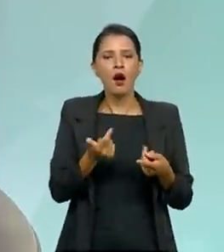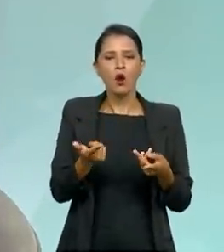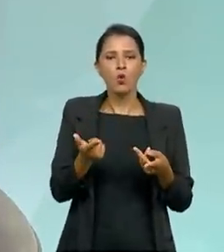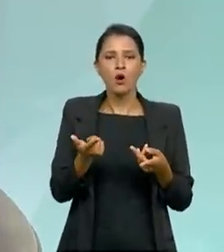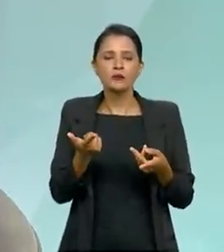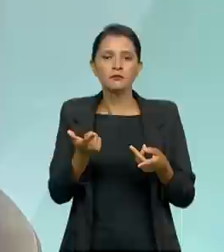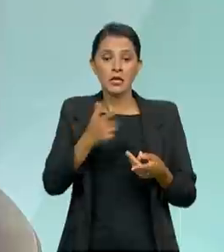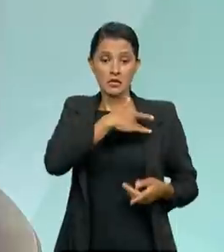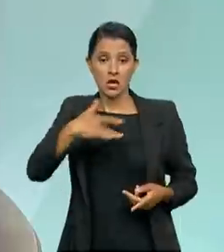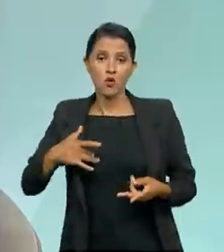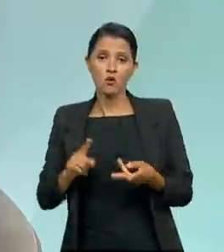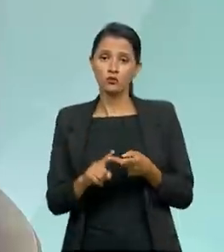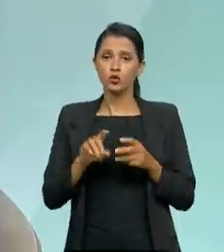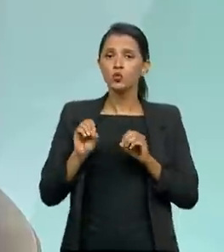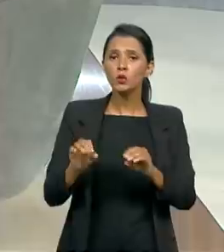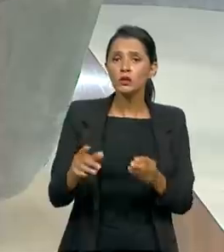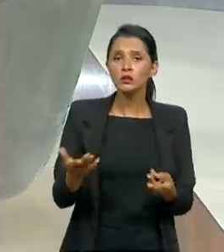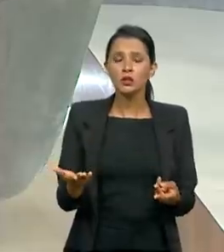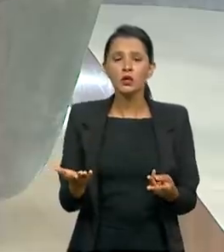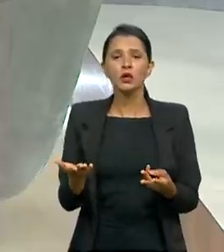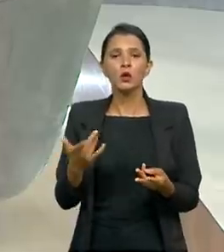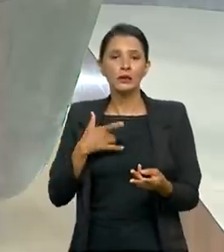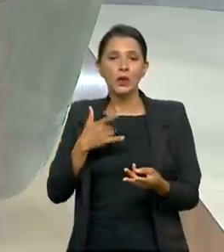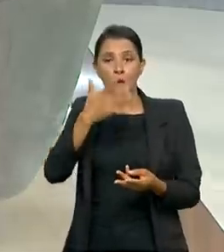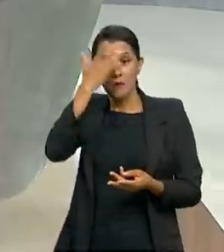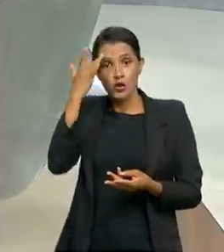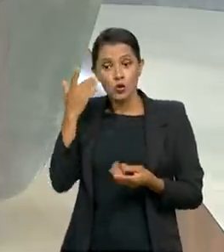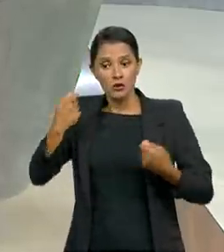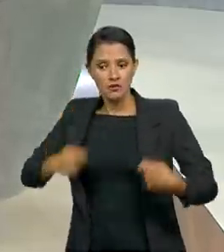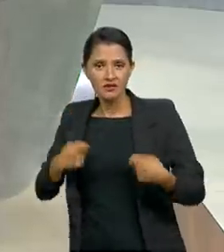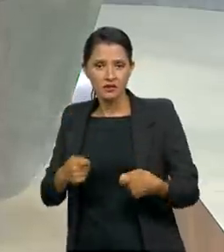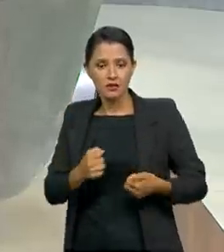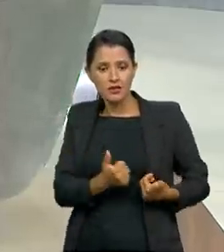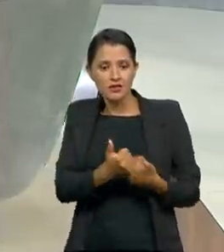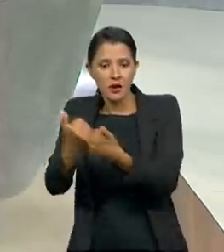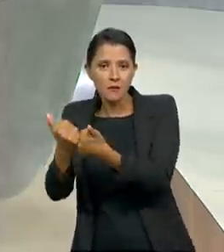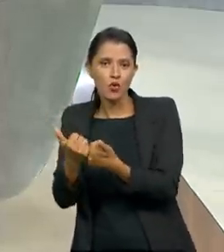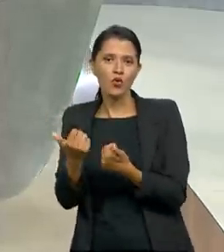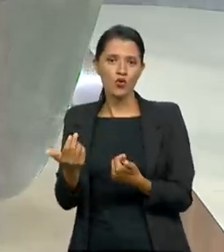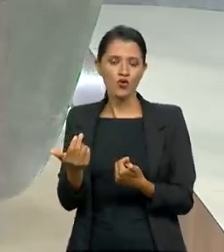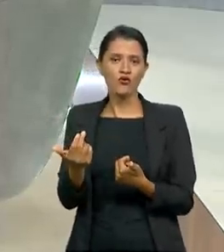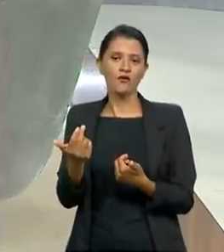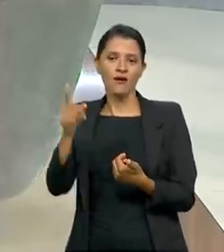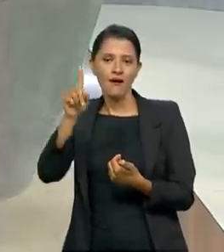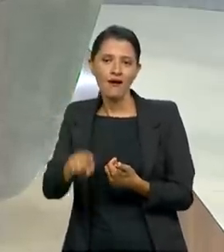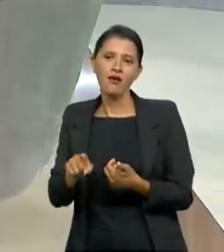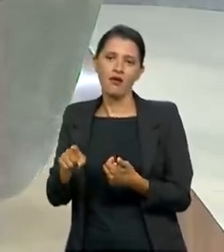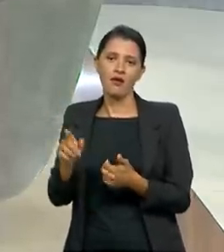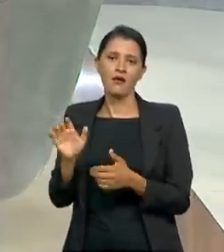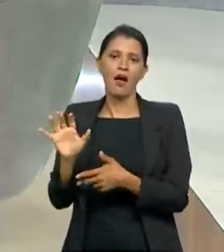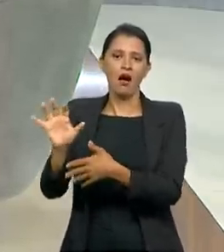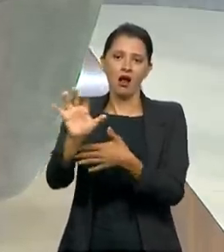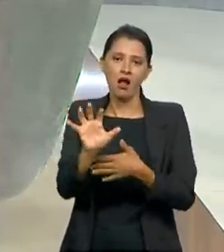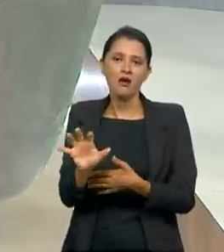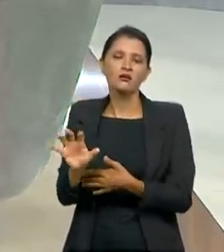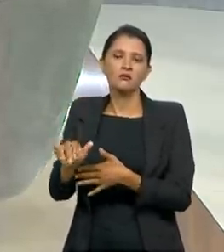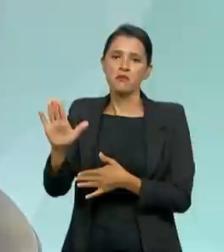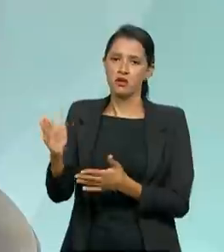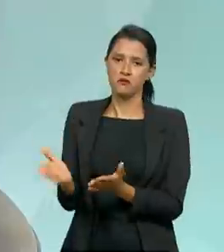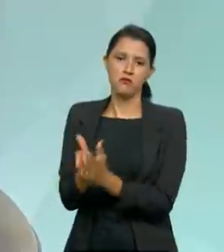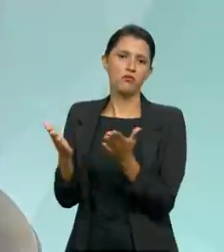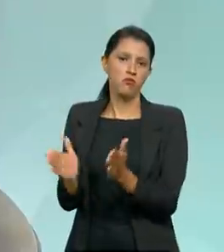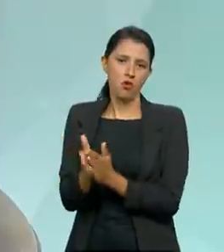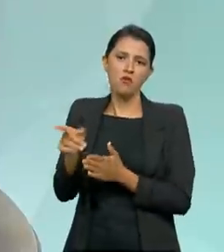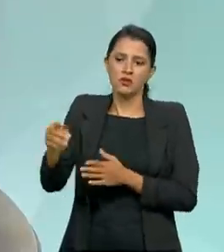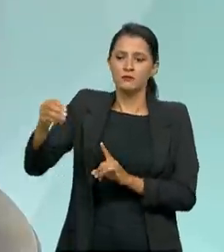educação. Então, assim, quem necessita desse apoio do Estado é a classe mais pobre, a classe mais necessitada.